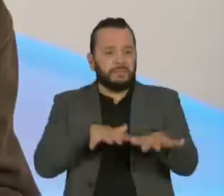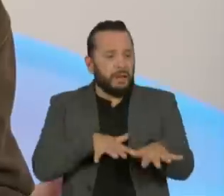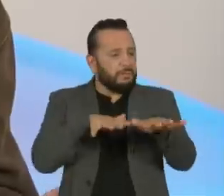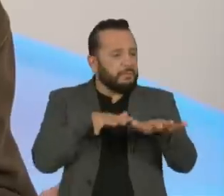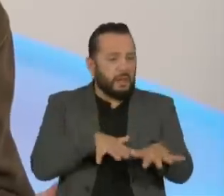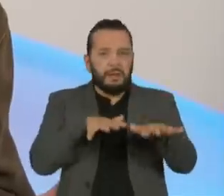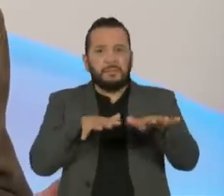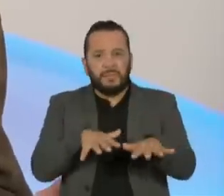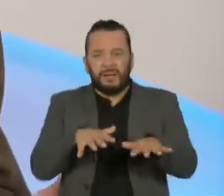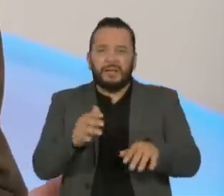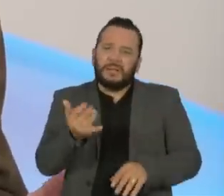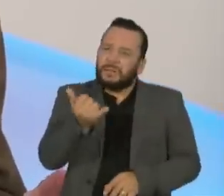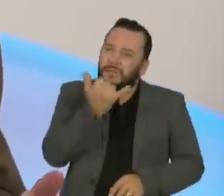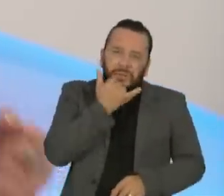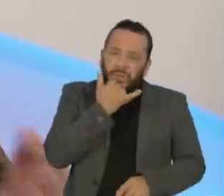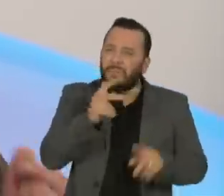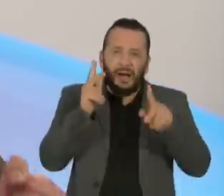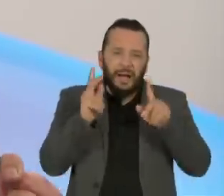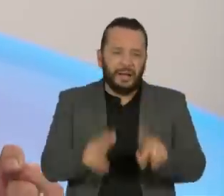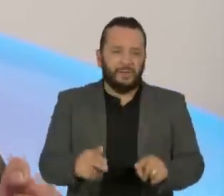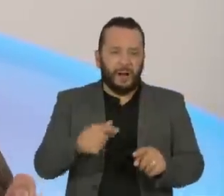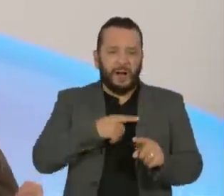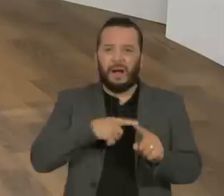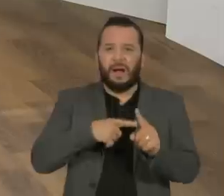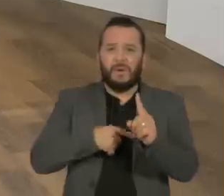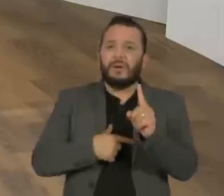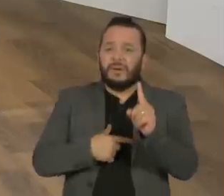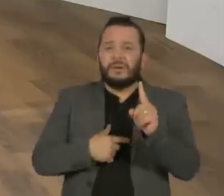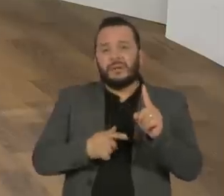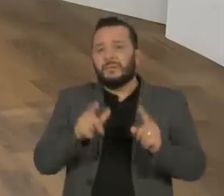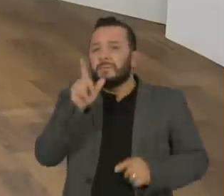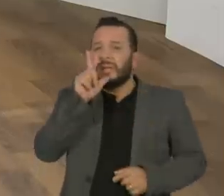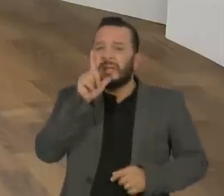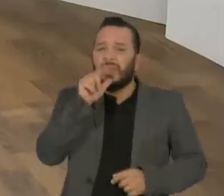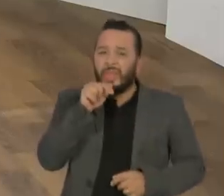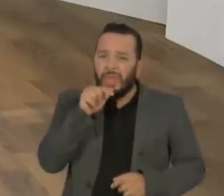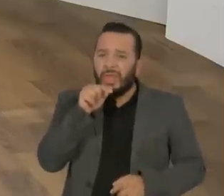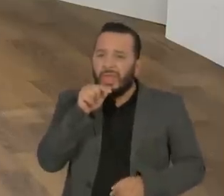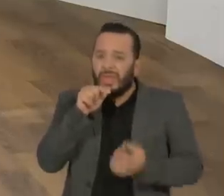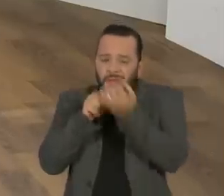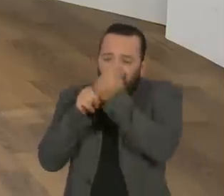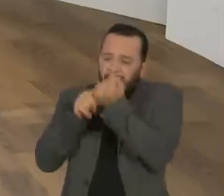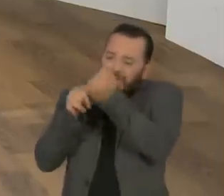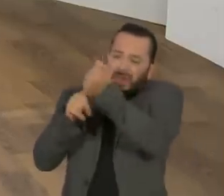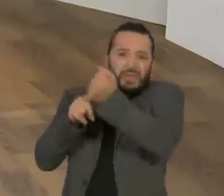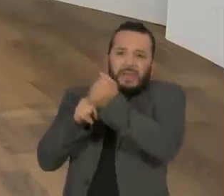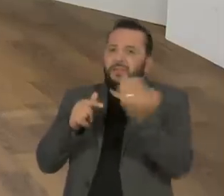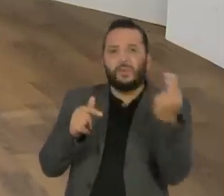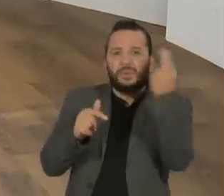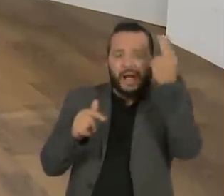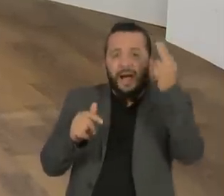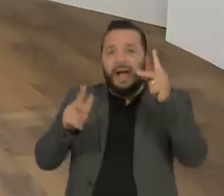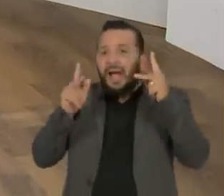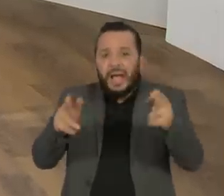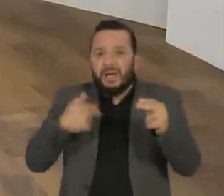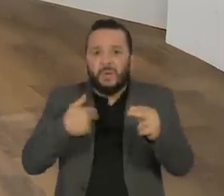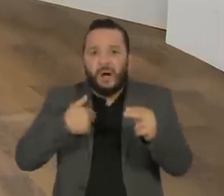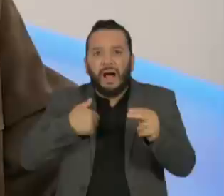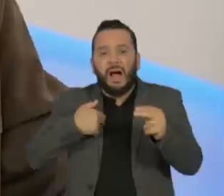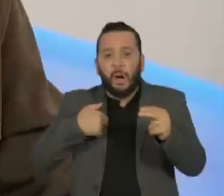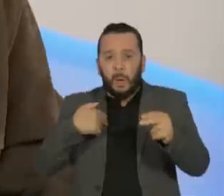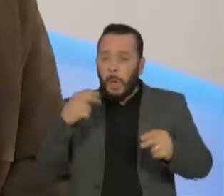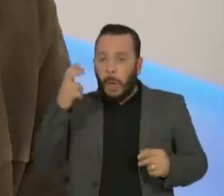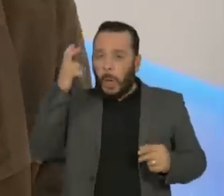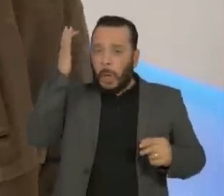É uma punheta de palmoli, porque ela não tem a visceralidade do rock and roll e, sabe, ou de uma música de protesto de uma Joan